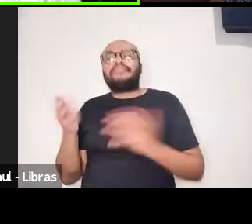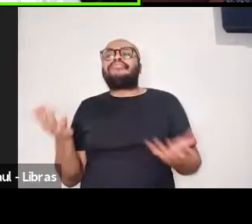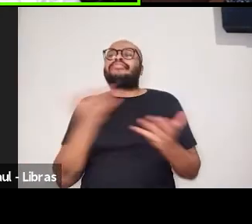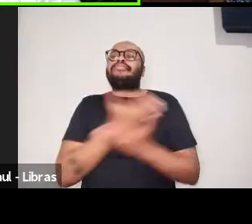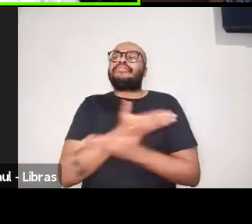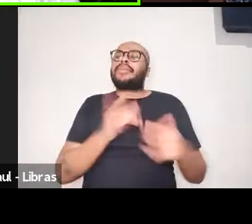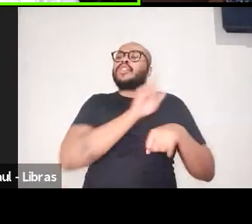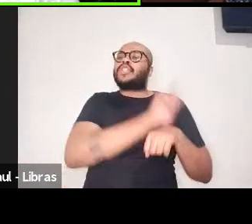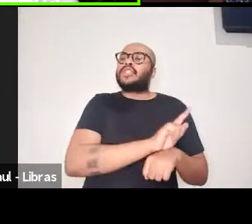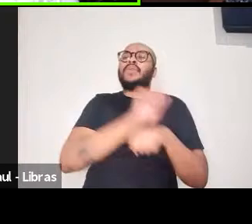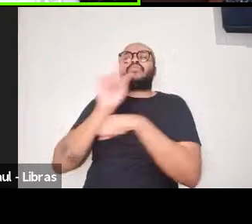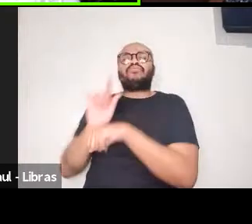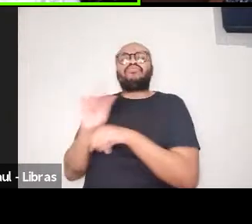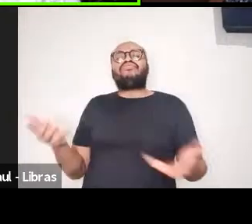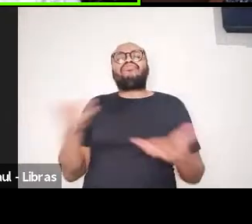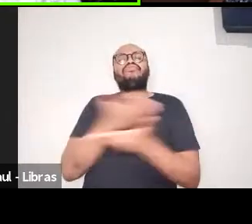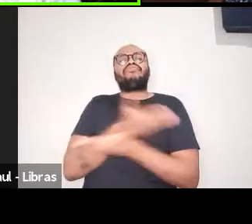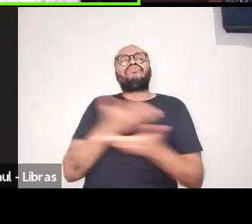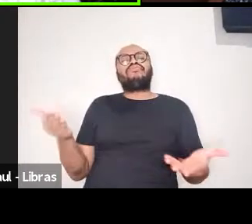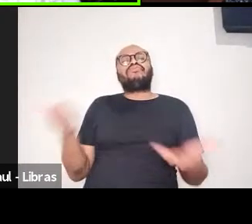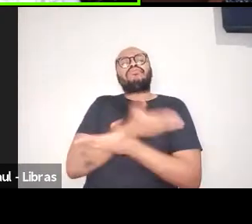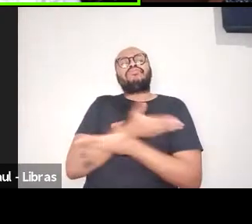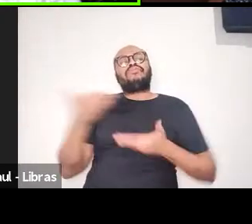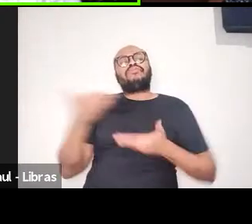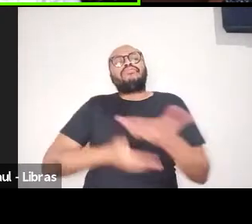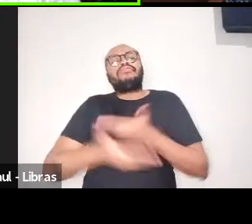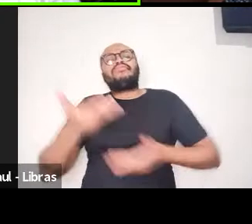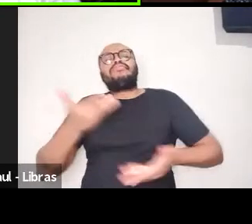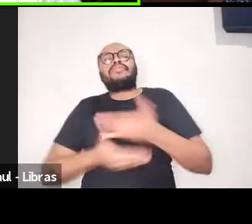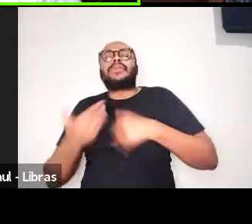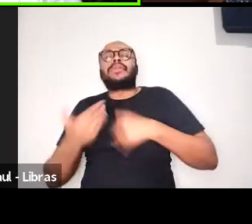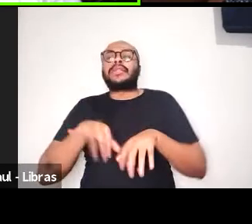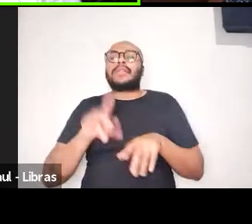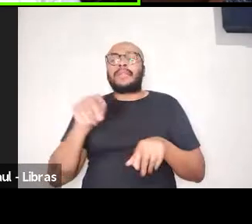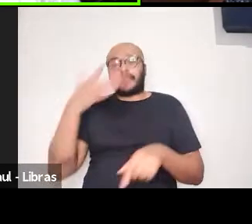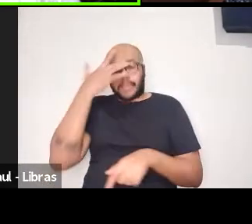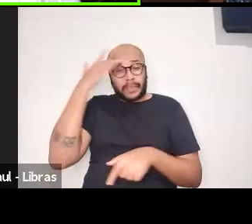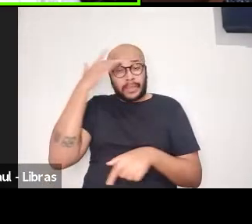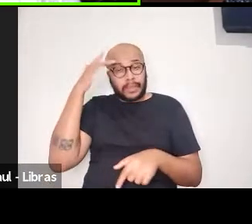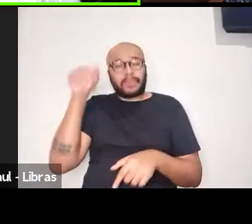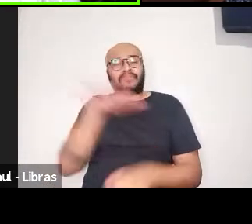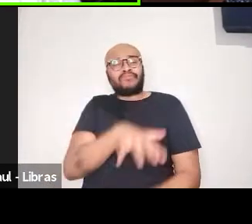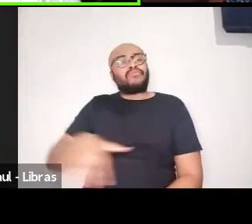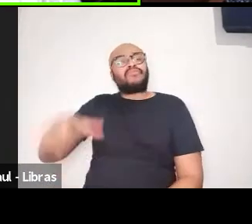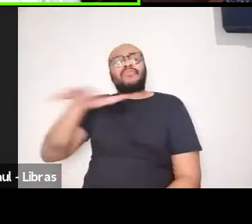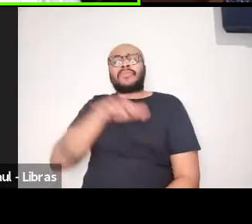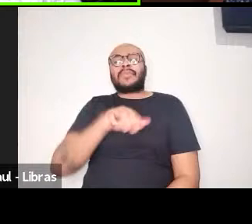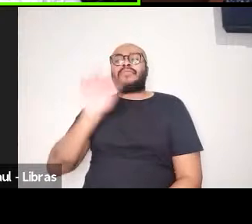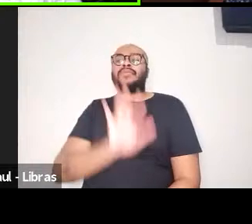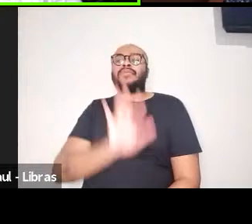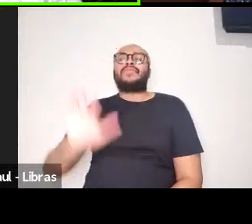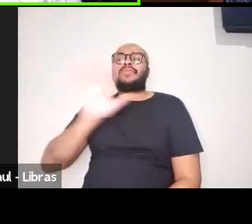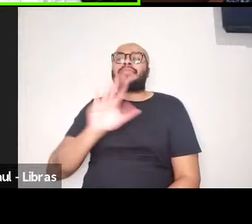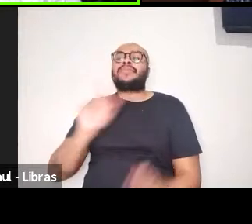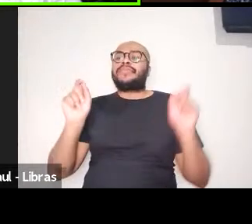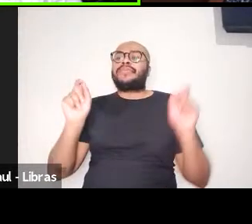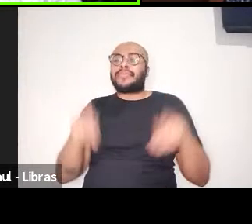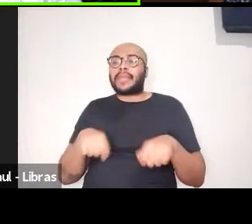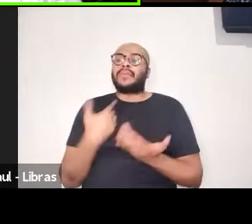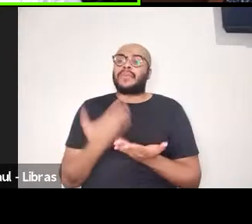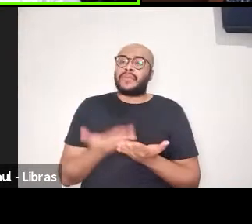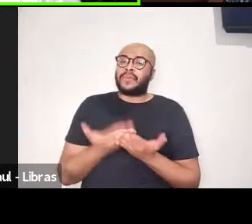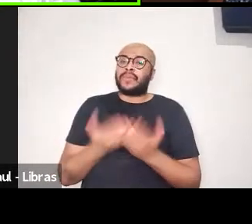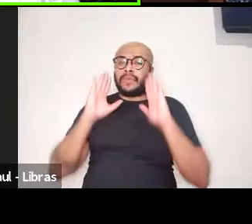da comunicação, formuladores de política e o público em geral. E os seus estudos